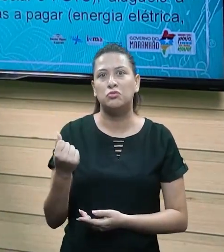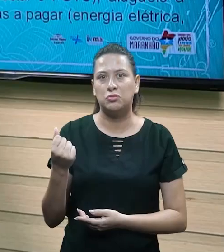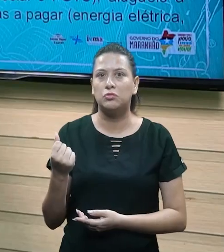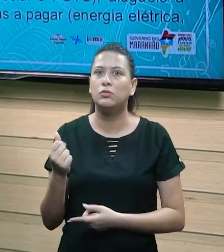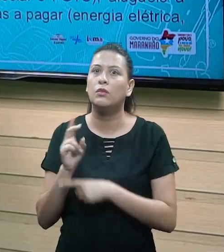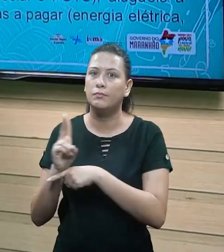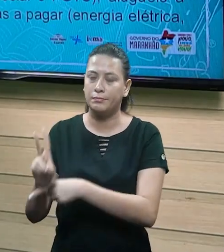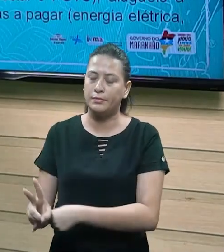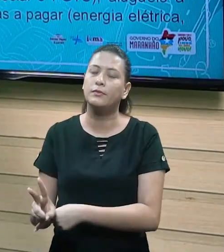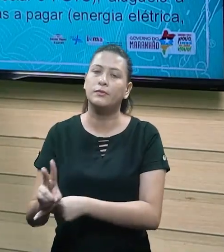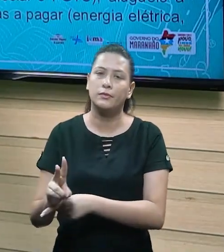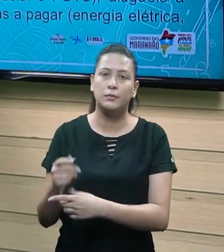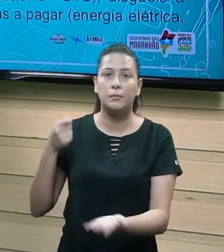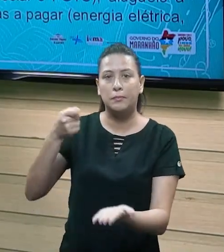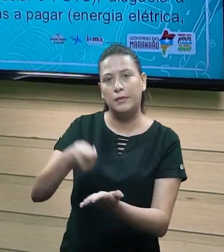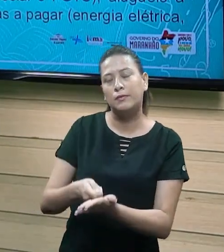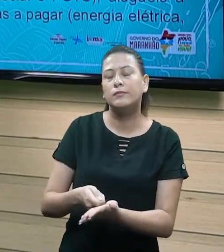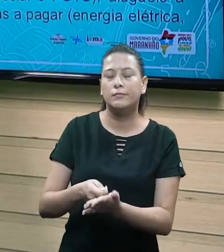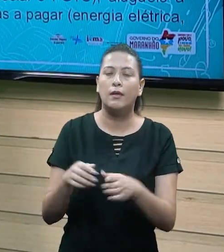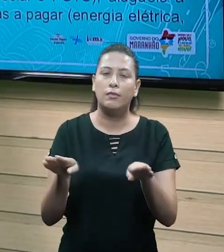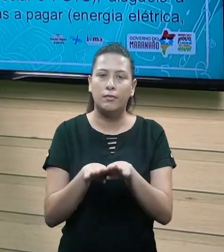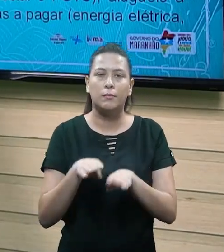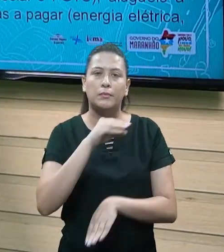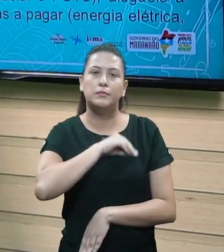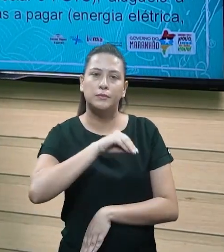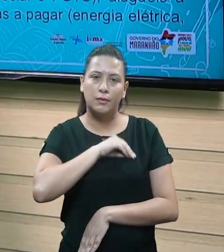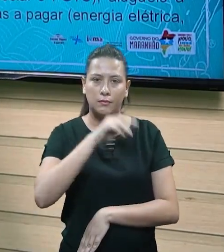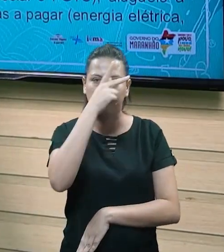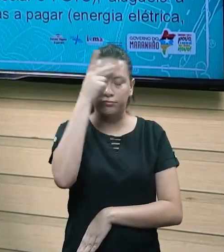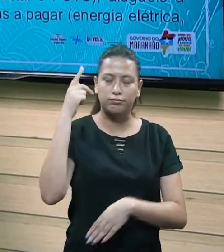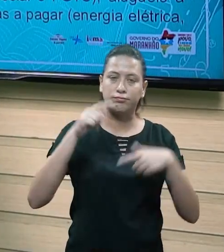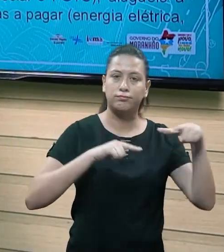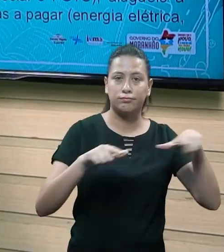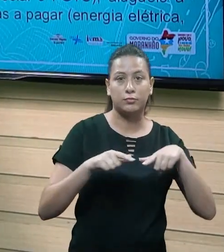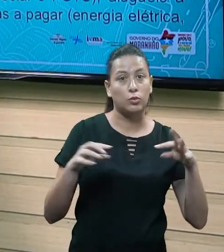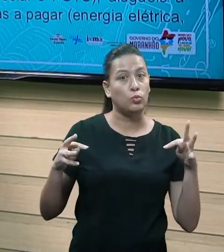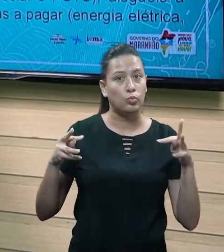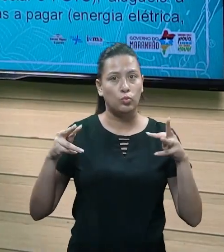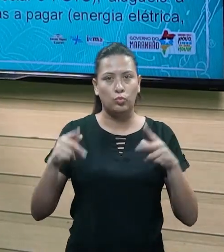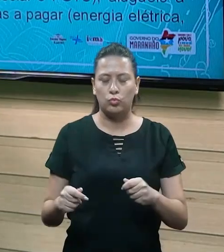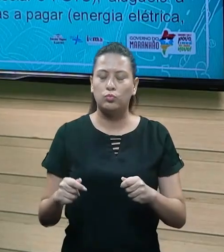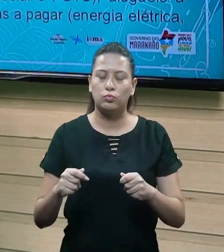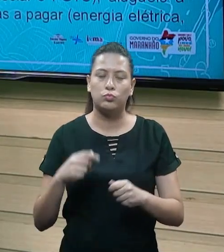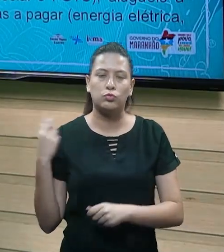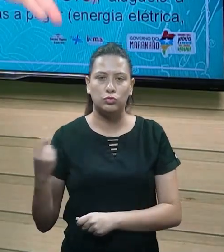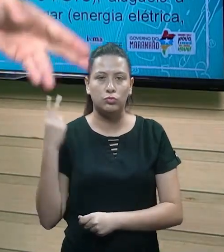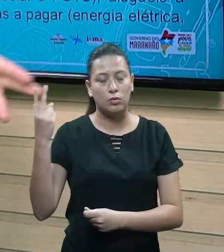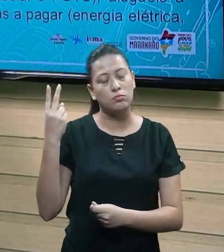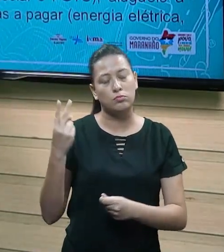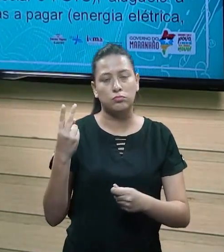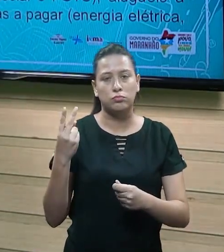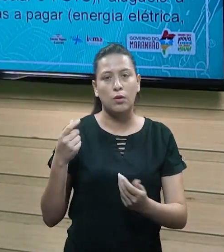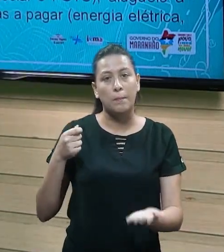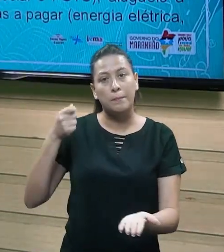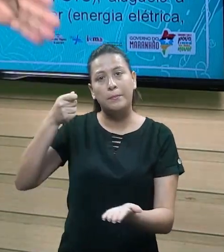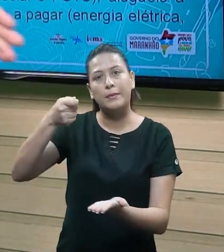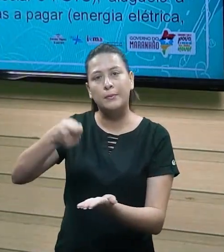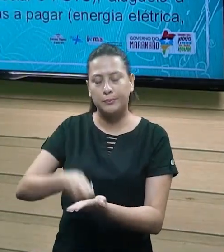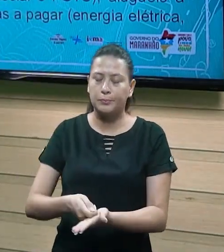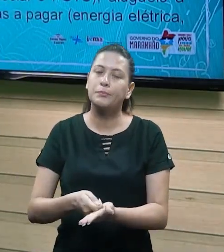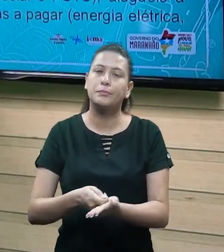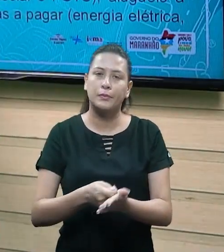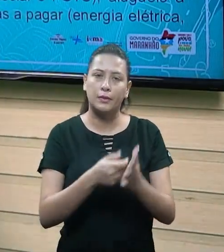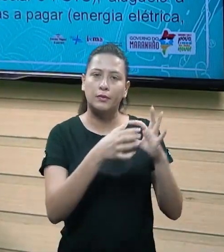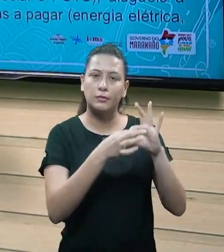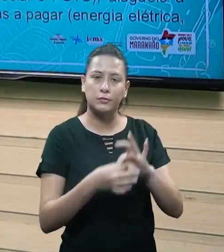empréstimo, tem que pagar um aluguel, tem que pagar seus funcionários, são tudo que envolve para a empresa fazer o pagamento de determinado valor para determinada